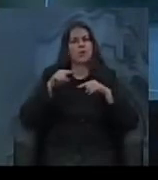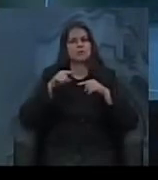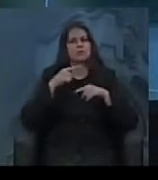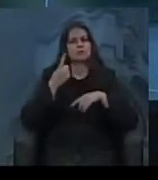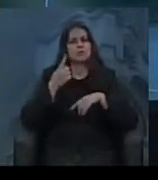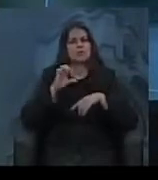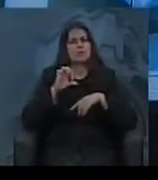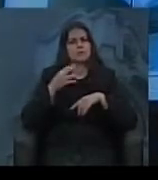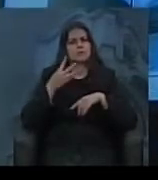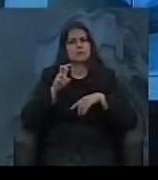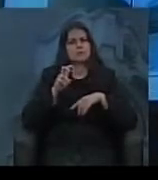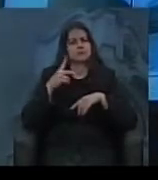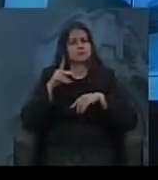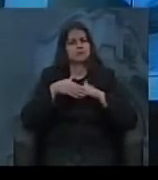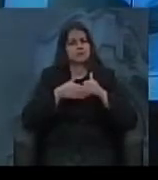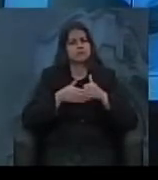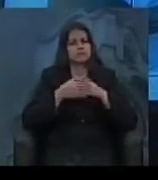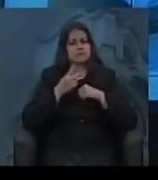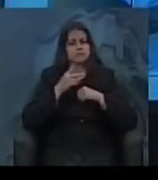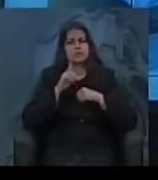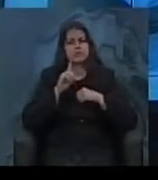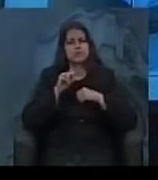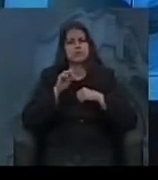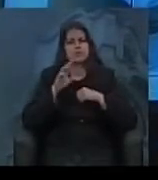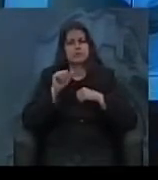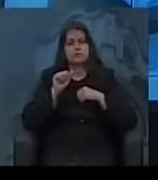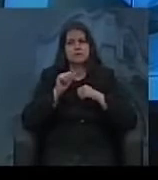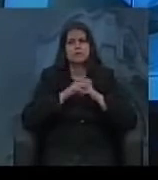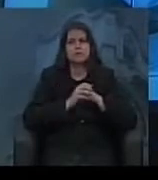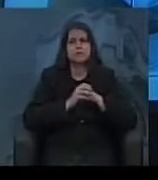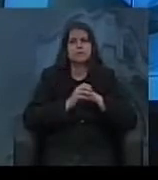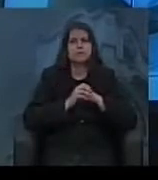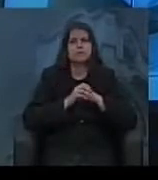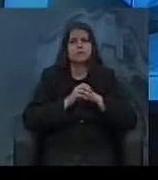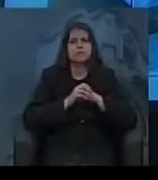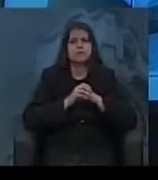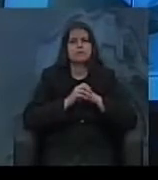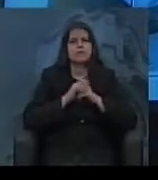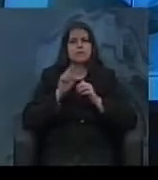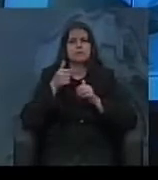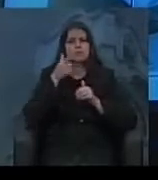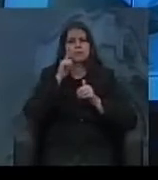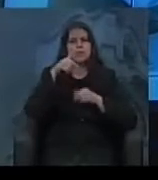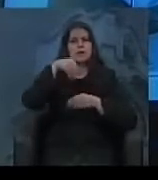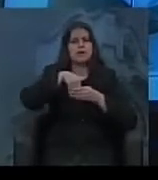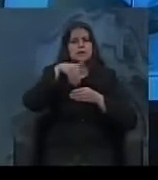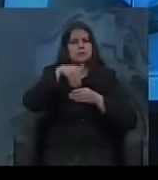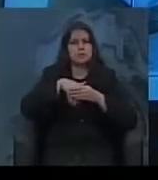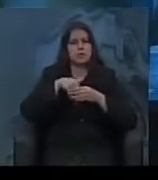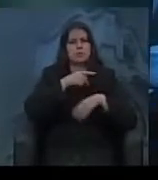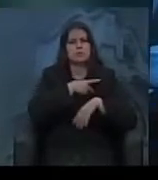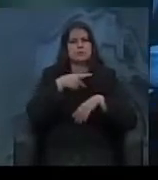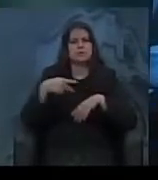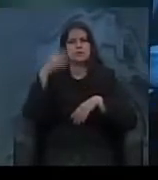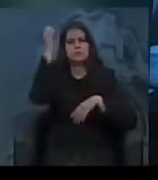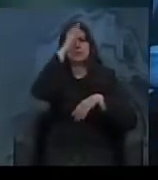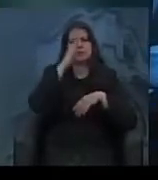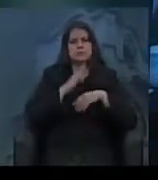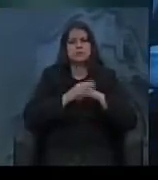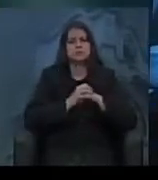momento, ele apoia o Dutra. O Dutra é eleito presidente do Brasil,